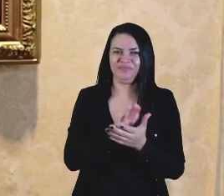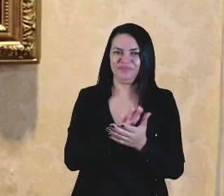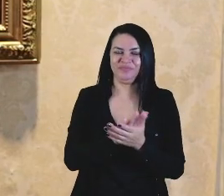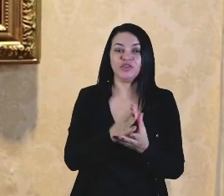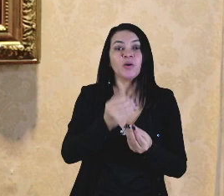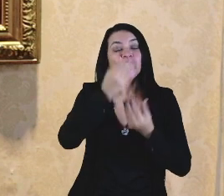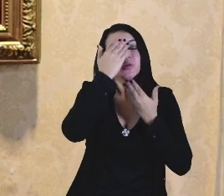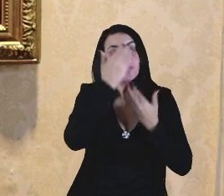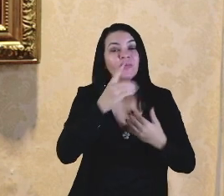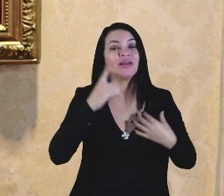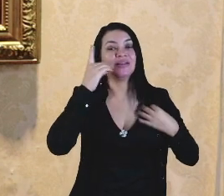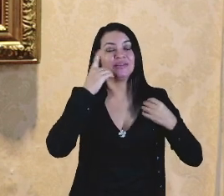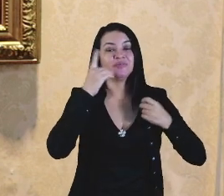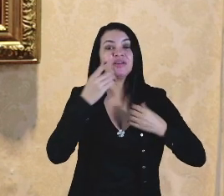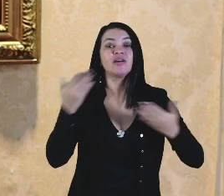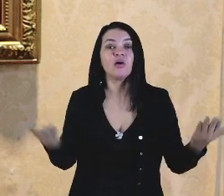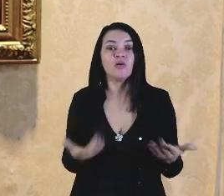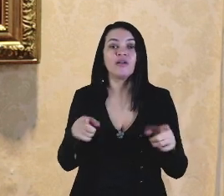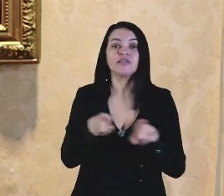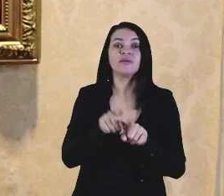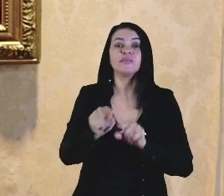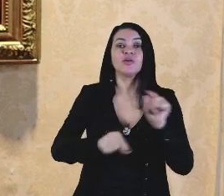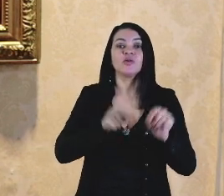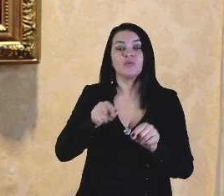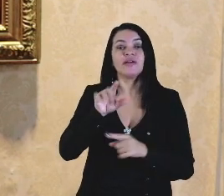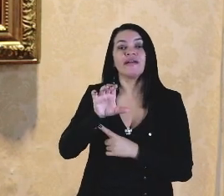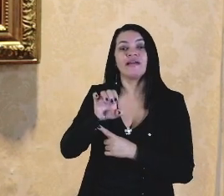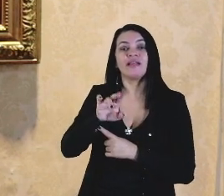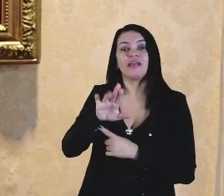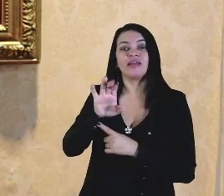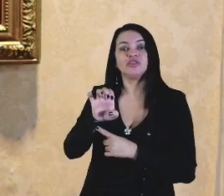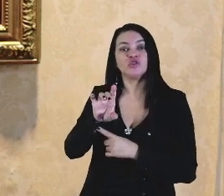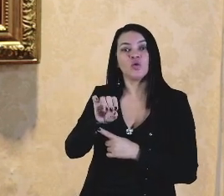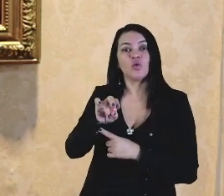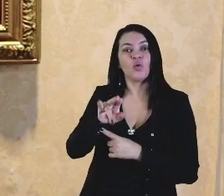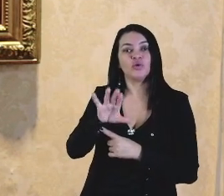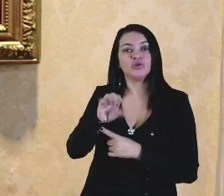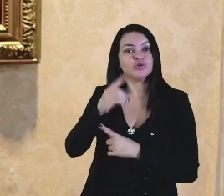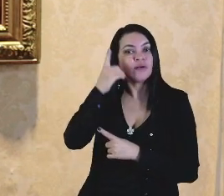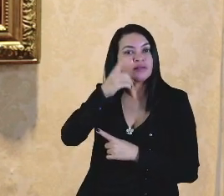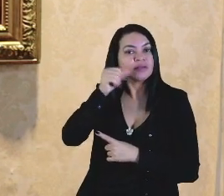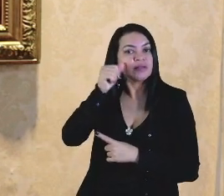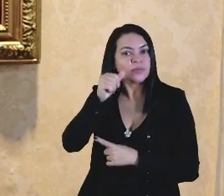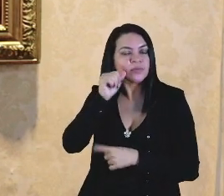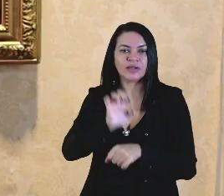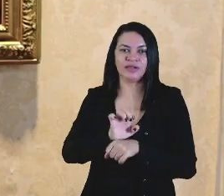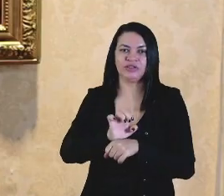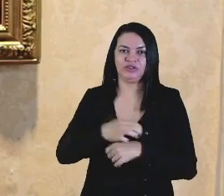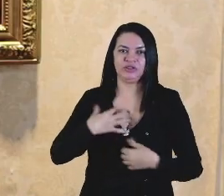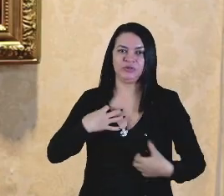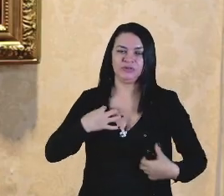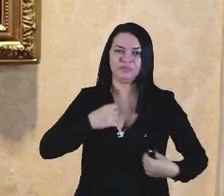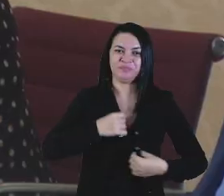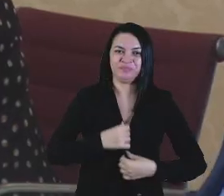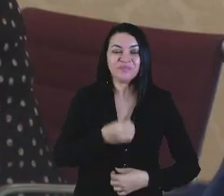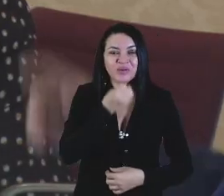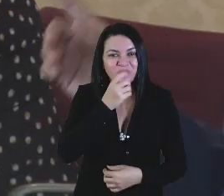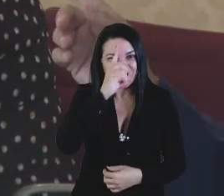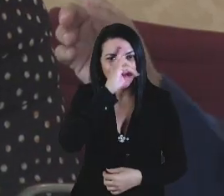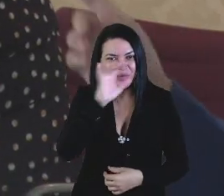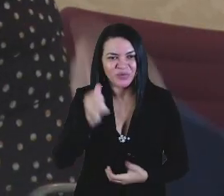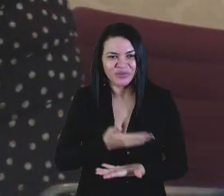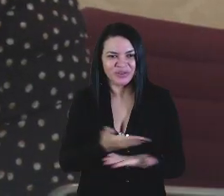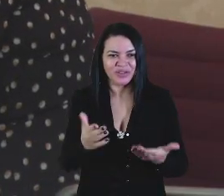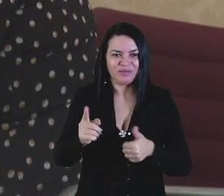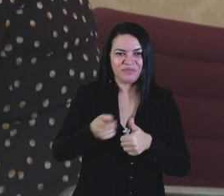Muito obrigado, deputado. Ouviremos agora a senhora Cleide Coutinho, deputada estadual. Bom, bom dia,